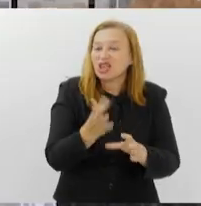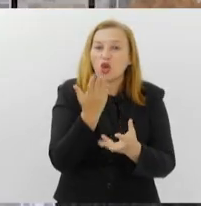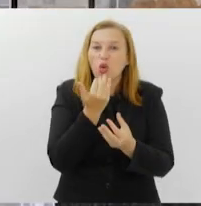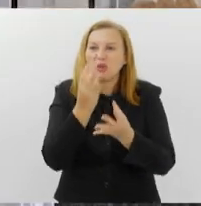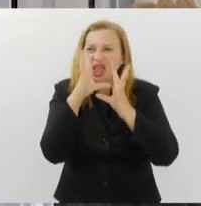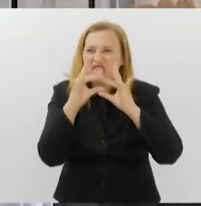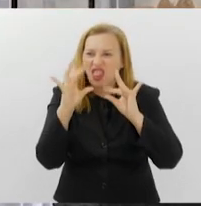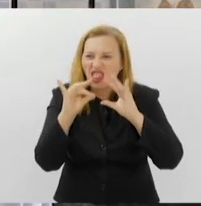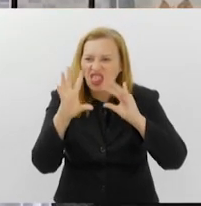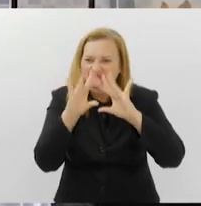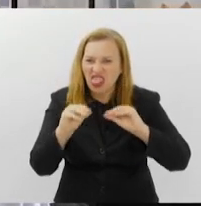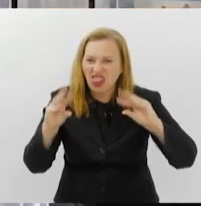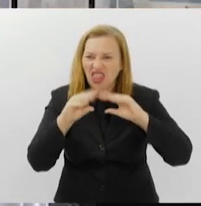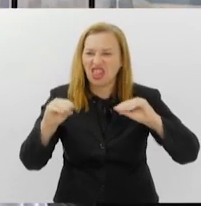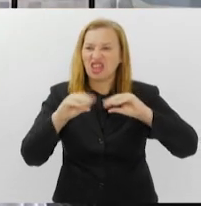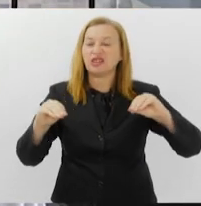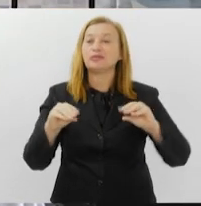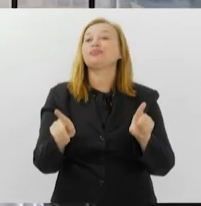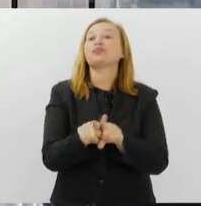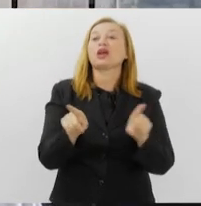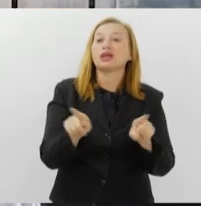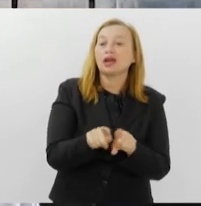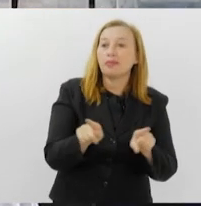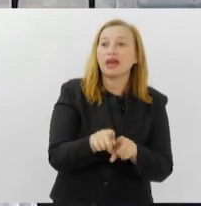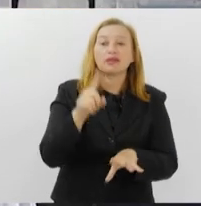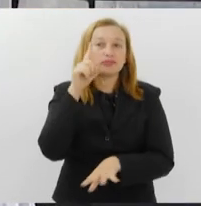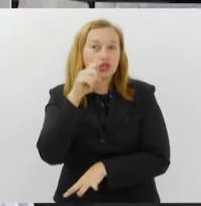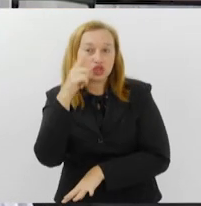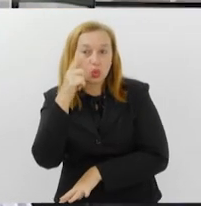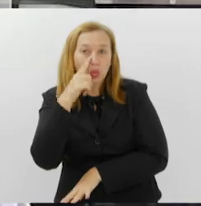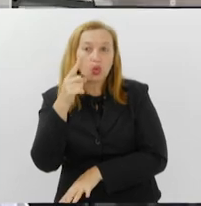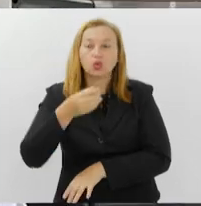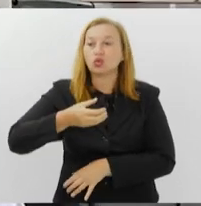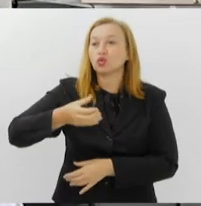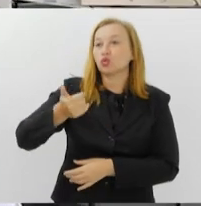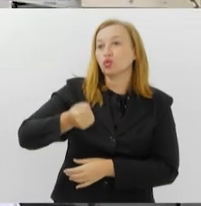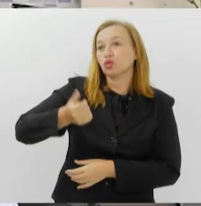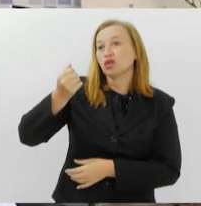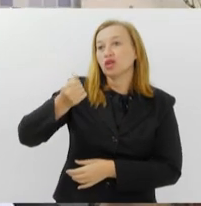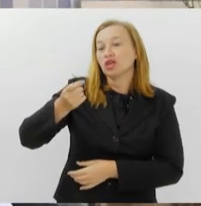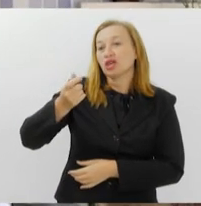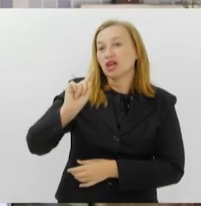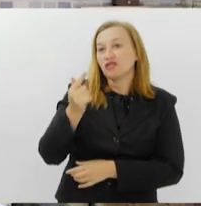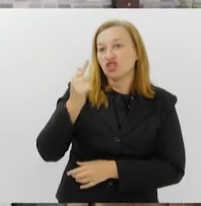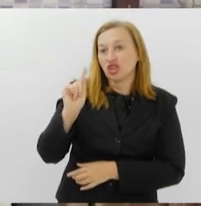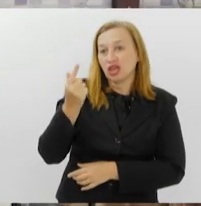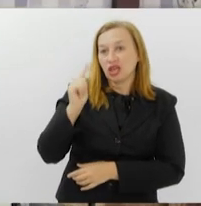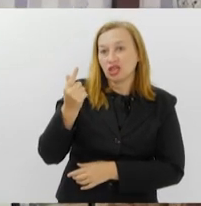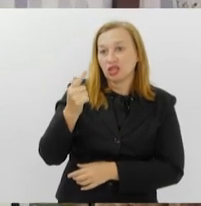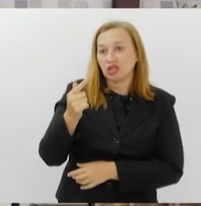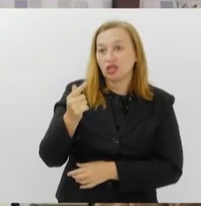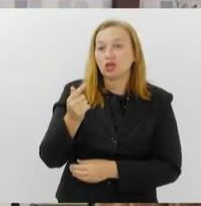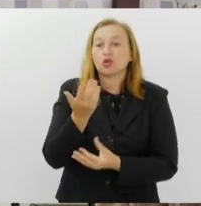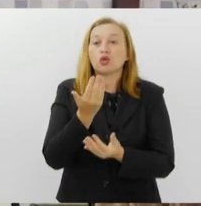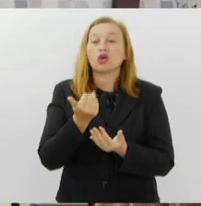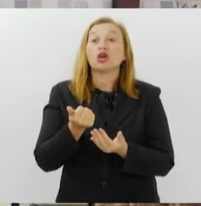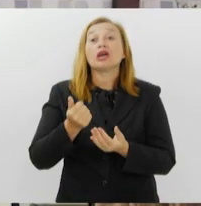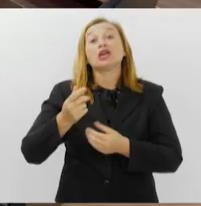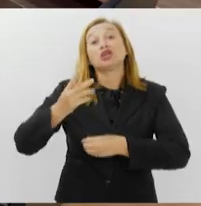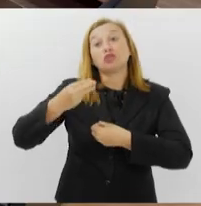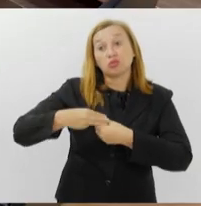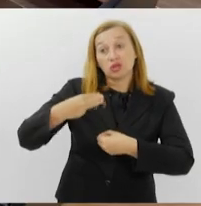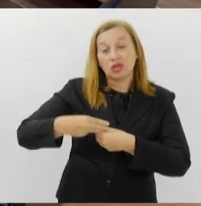ultraprocessados, como biscoitos recheados, refrigerantes, guloseimas, o que nesse município é proibido.